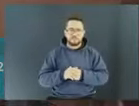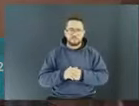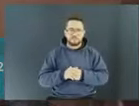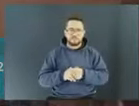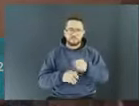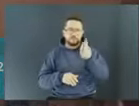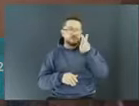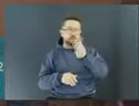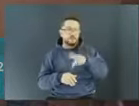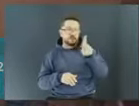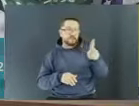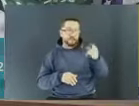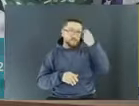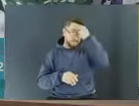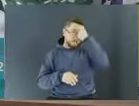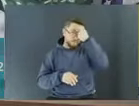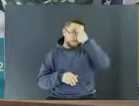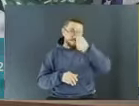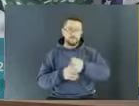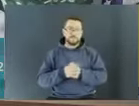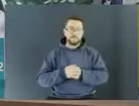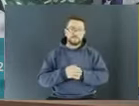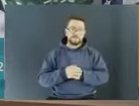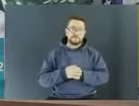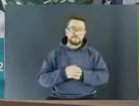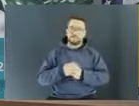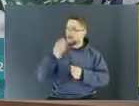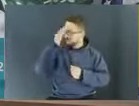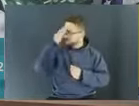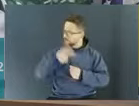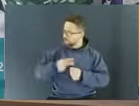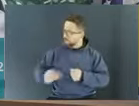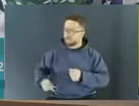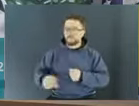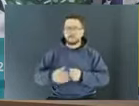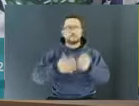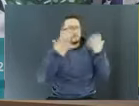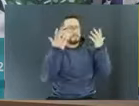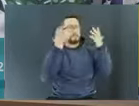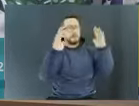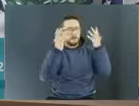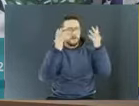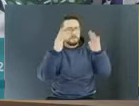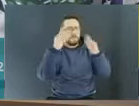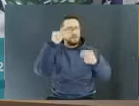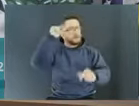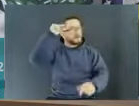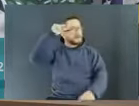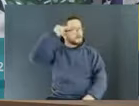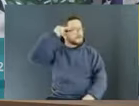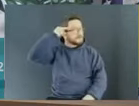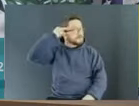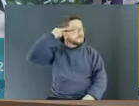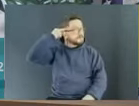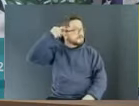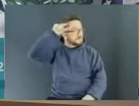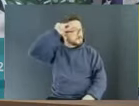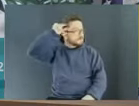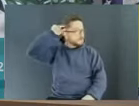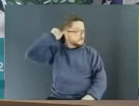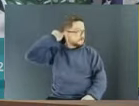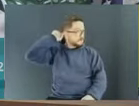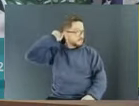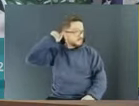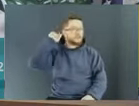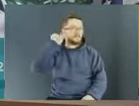Obrigado, senhor presidente. Bom, eu quero dar os parabéns ao Zezinho Sabará por promover essa tribuna livre e trazer esse tema à